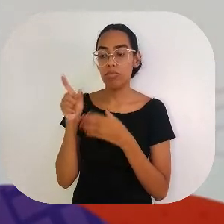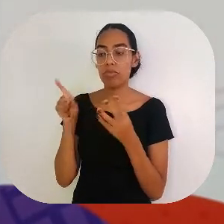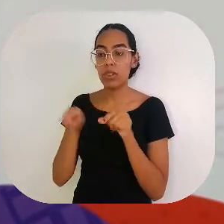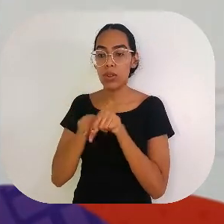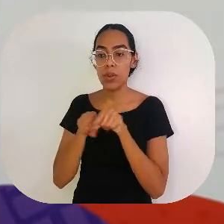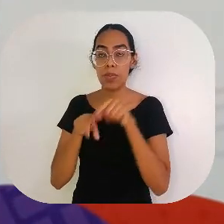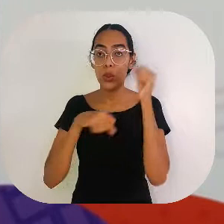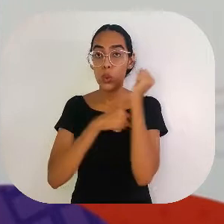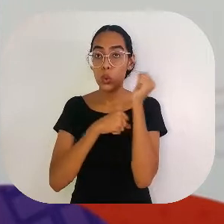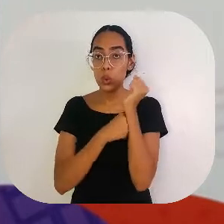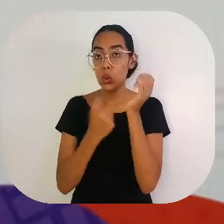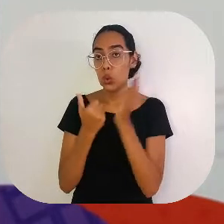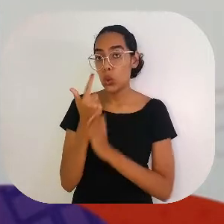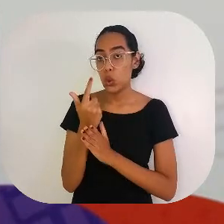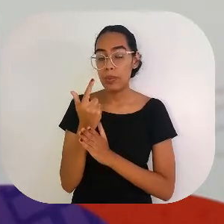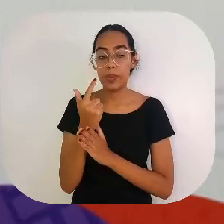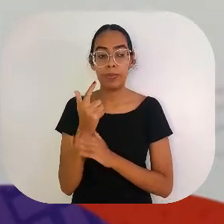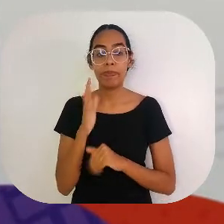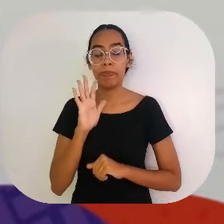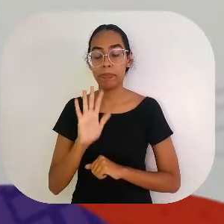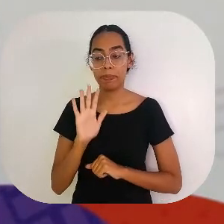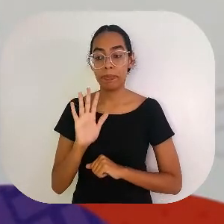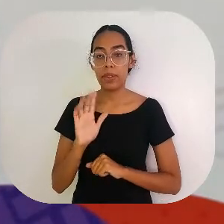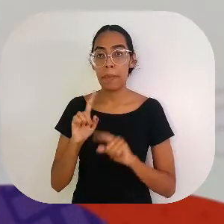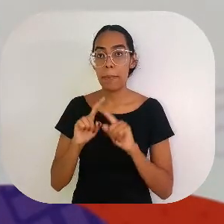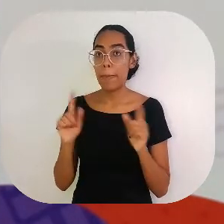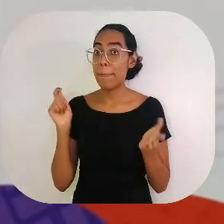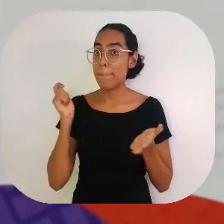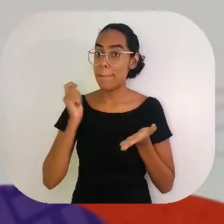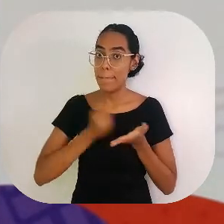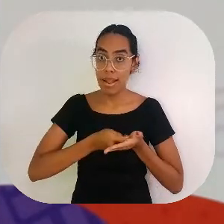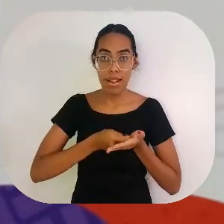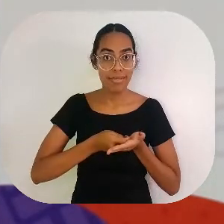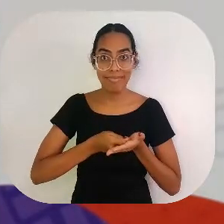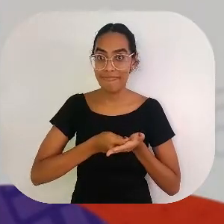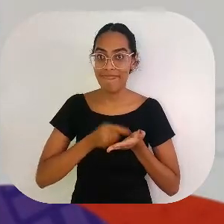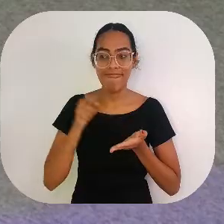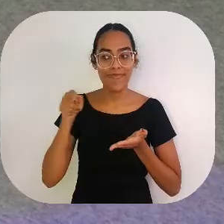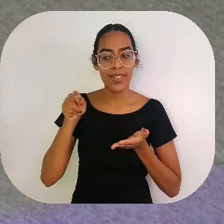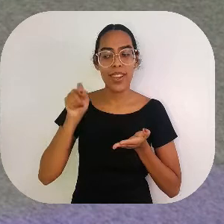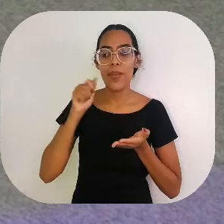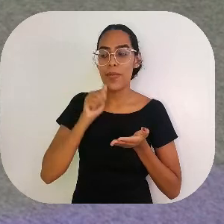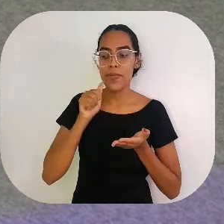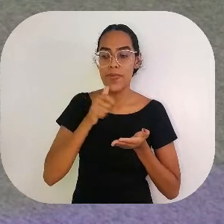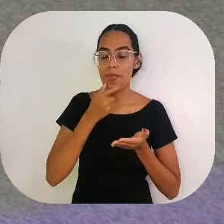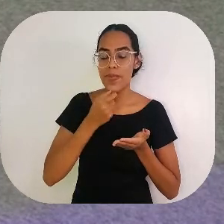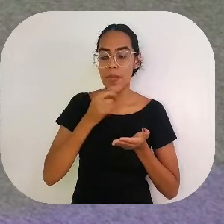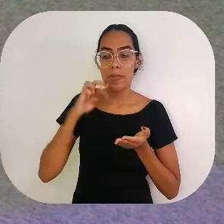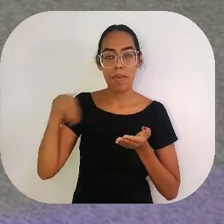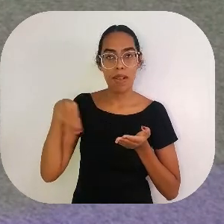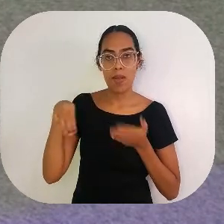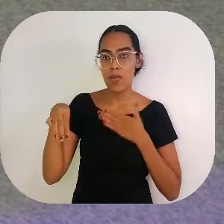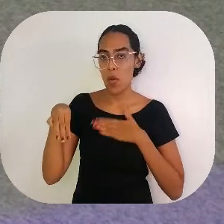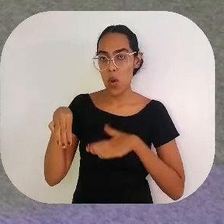Ele comprava no shopping. Mas pagar o seu Manel não